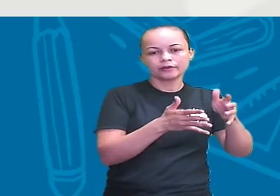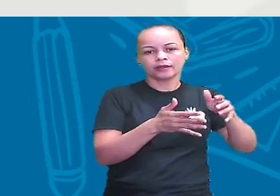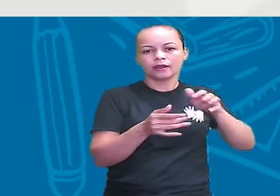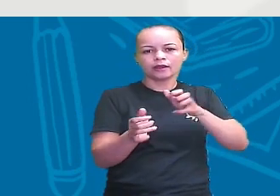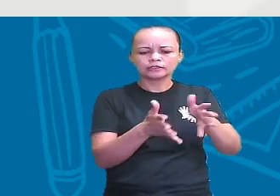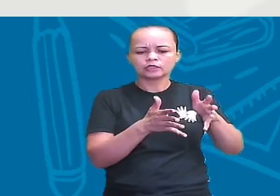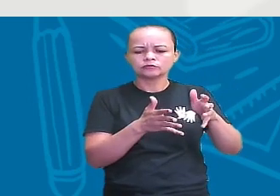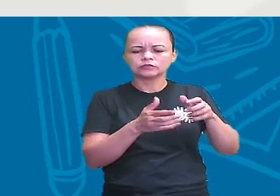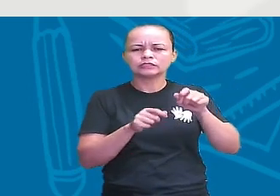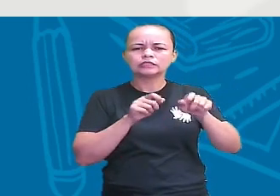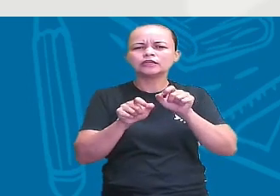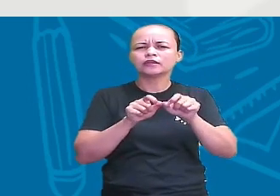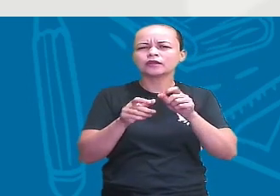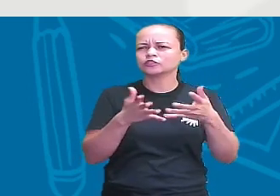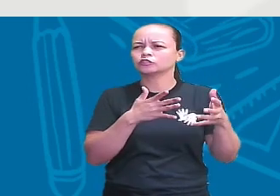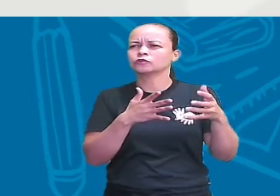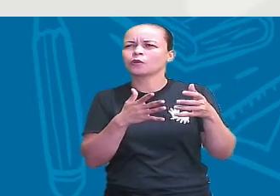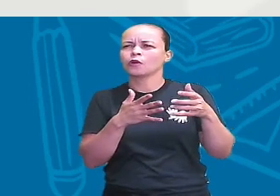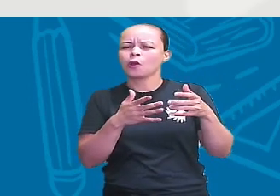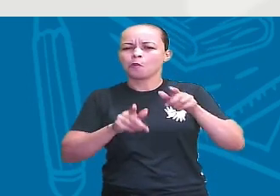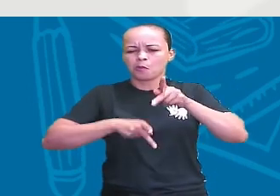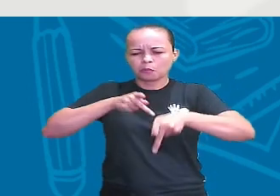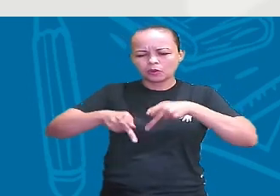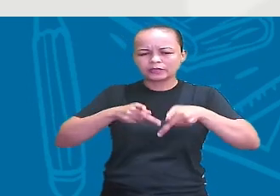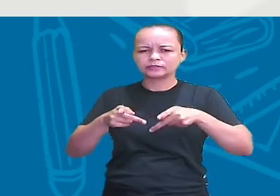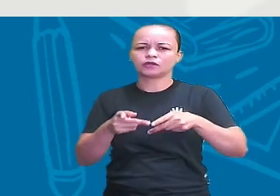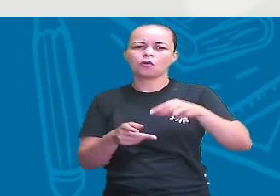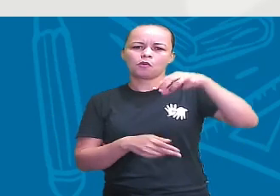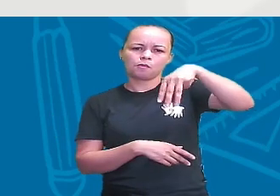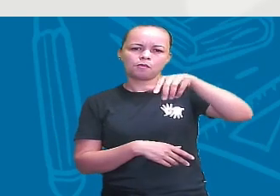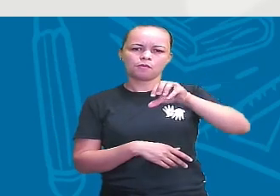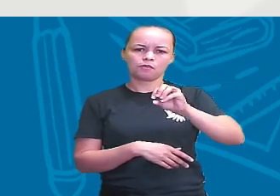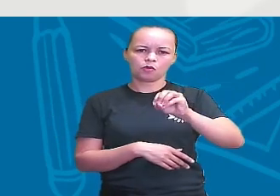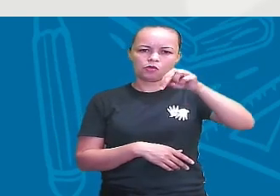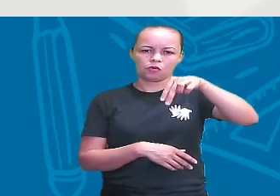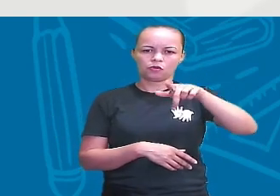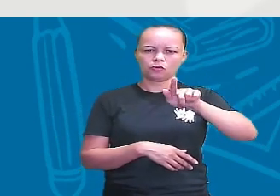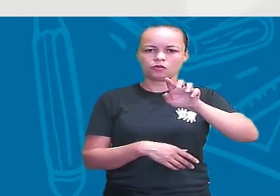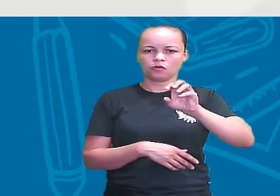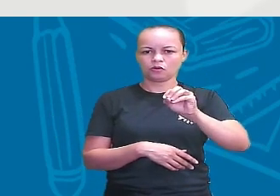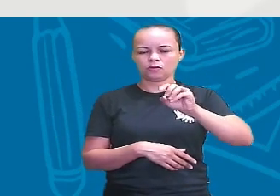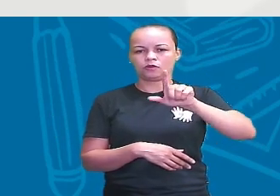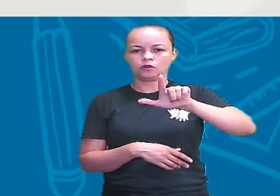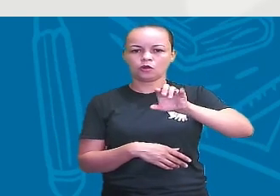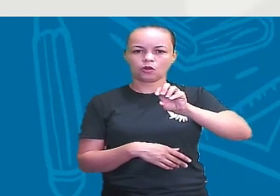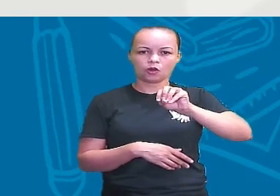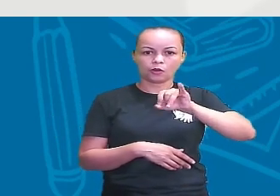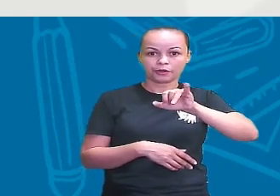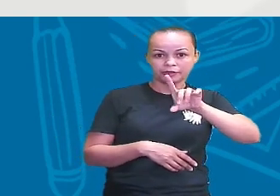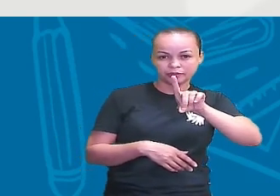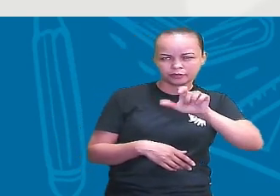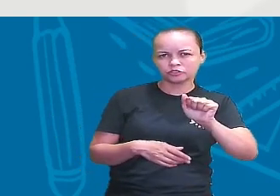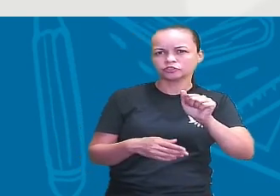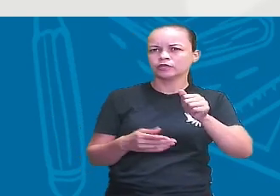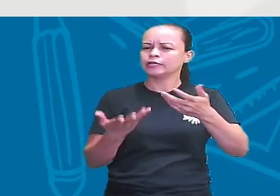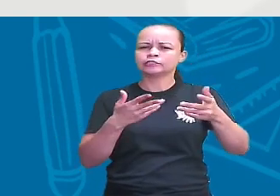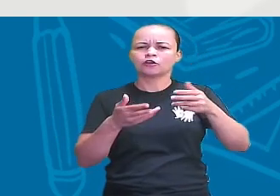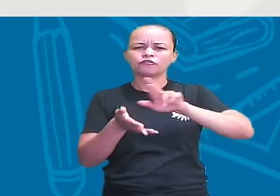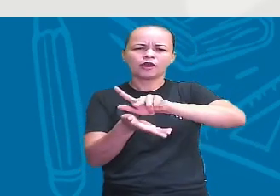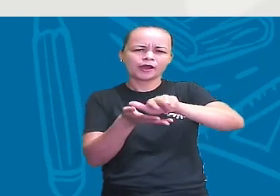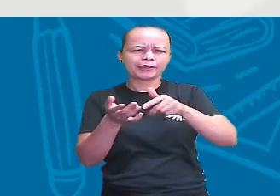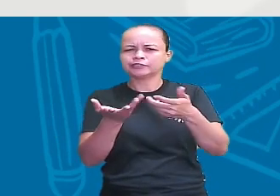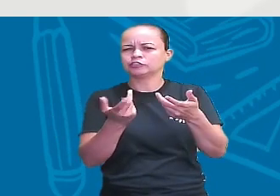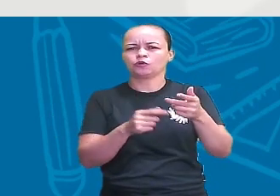tá? Professor, que populações mongoloides é essa? São as etnias, são grupos culturais, certo? Como os japoneses, os